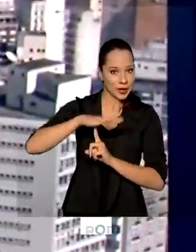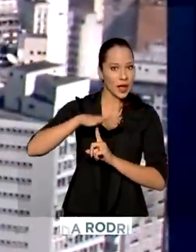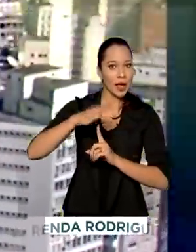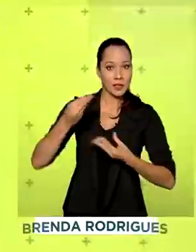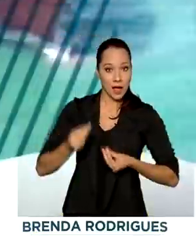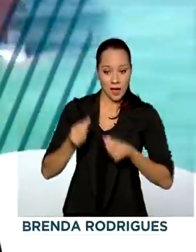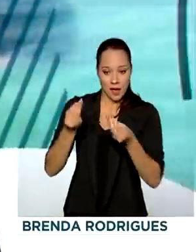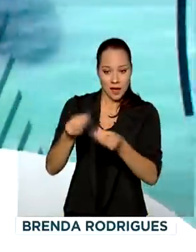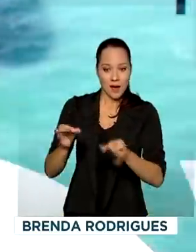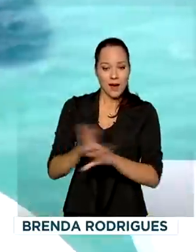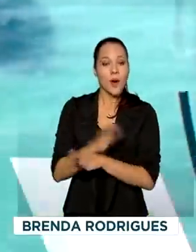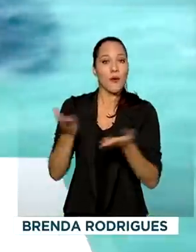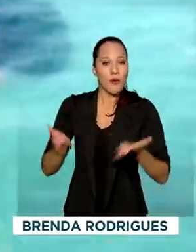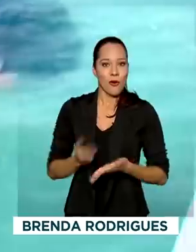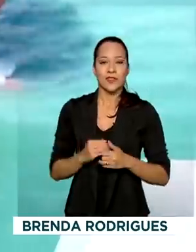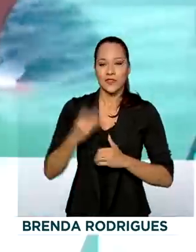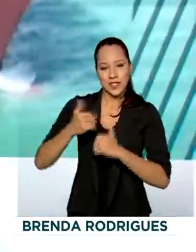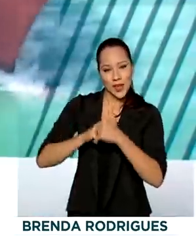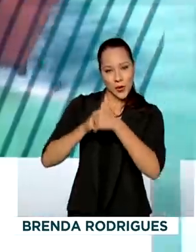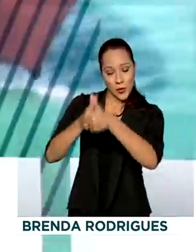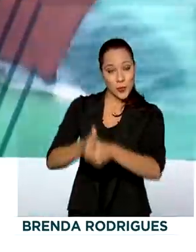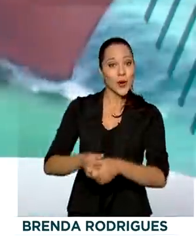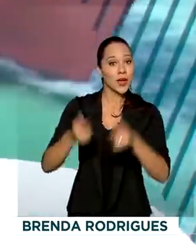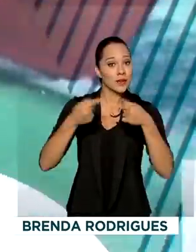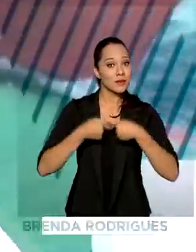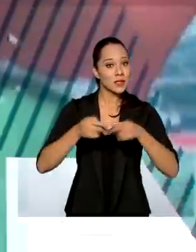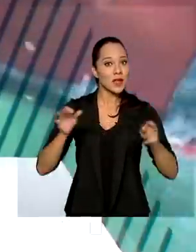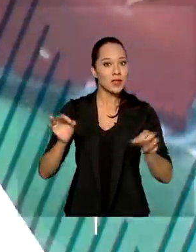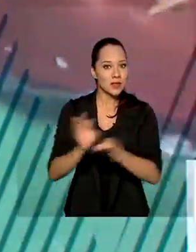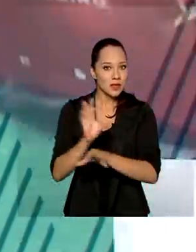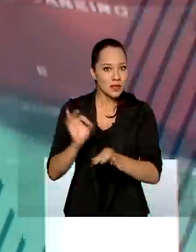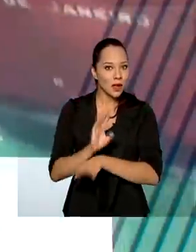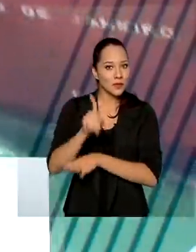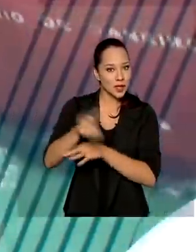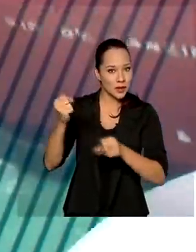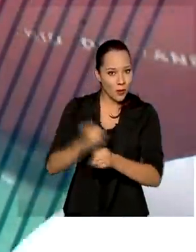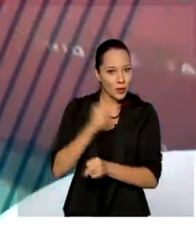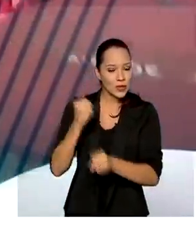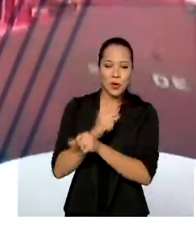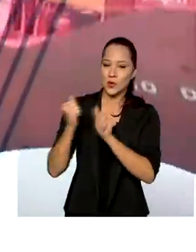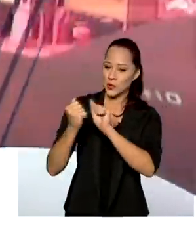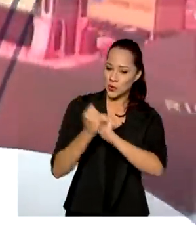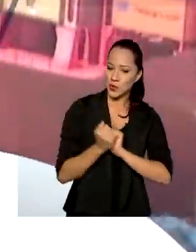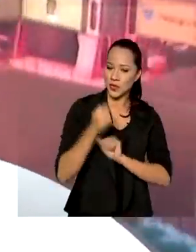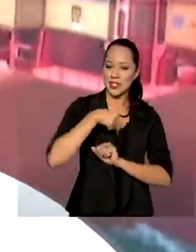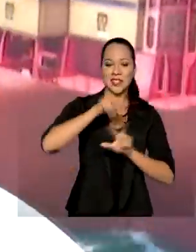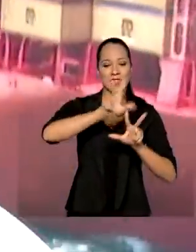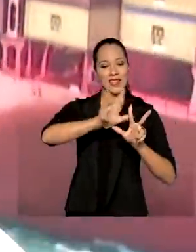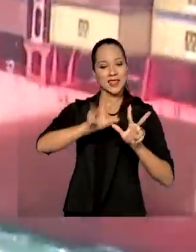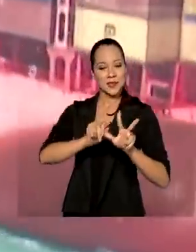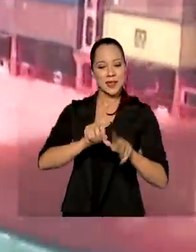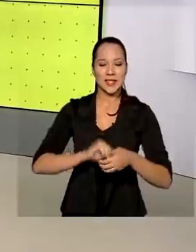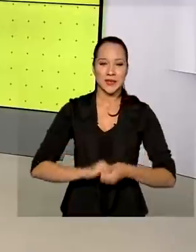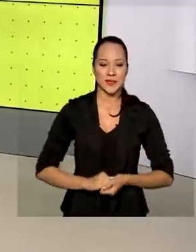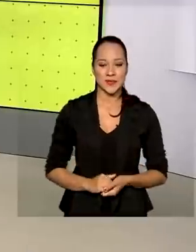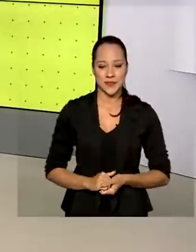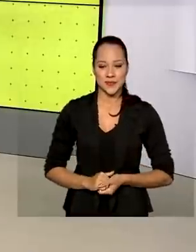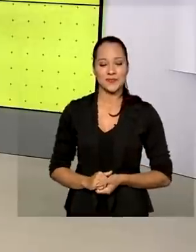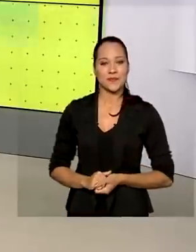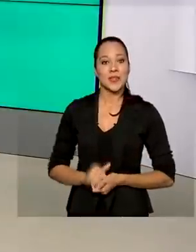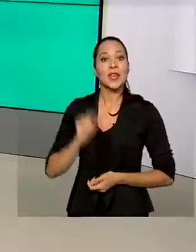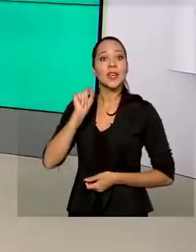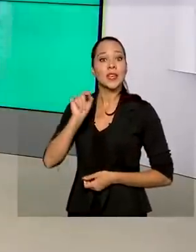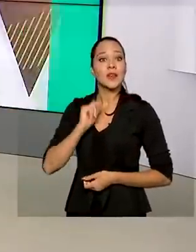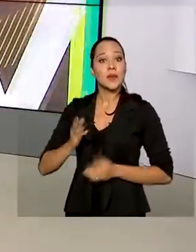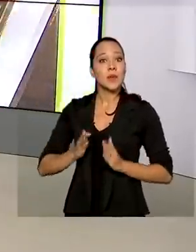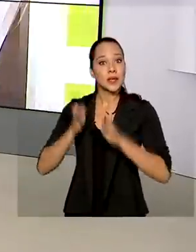entregue hoje. E você acompanha a solenidade de término desta obra junto com a gente aqui na TV Brasil. E quem